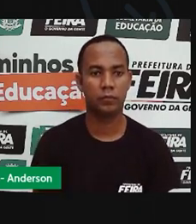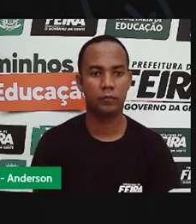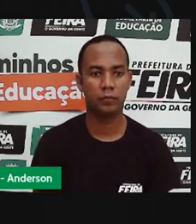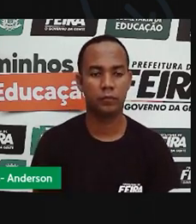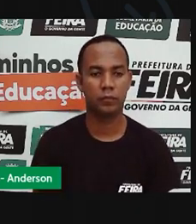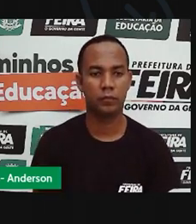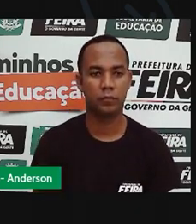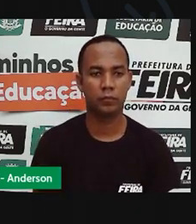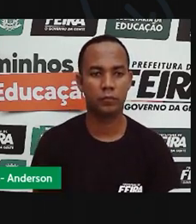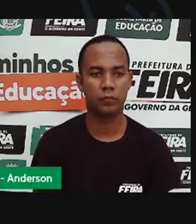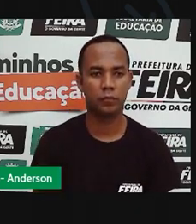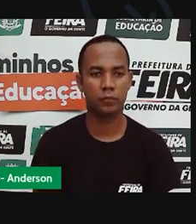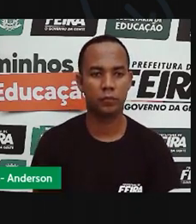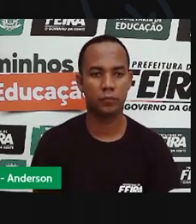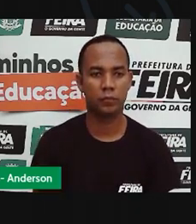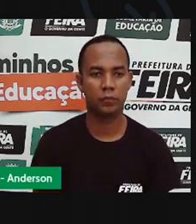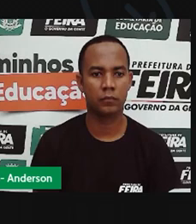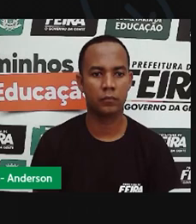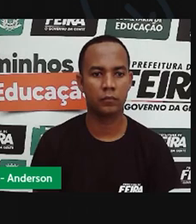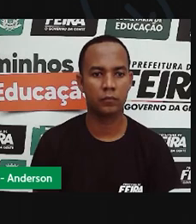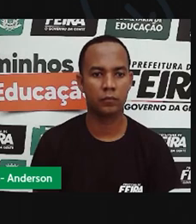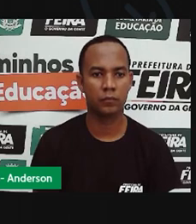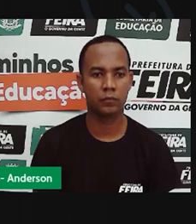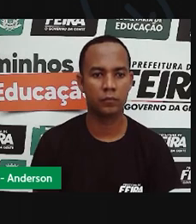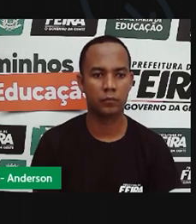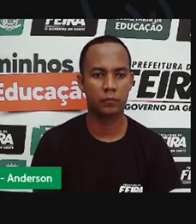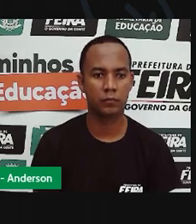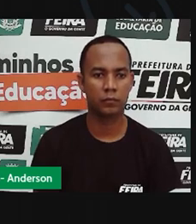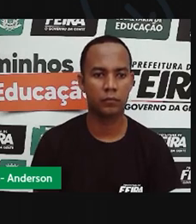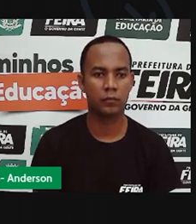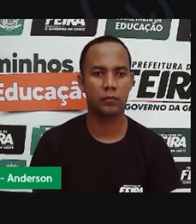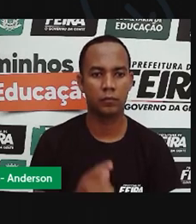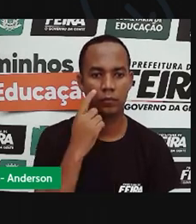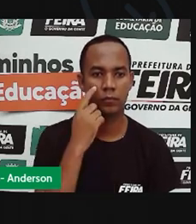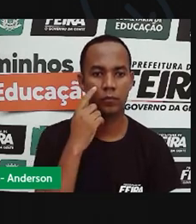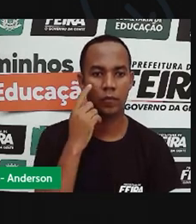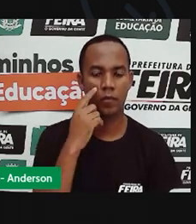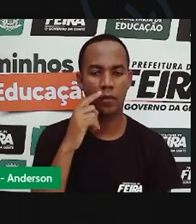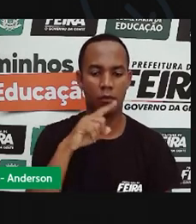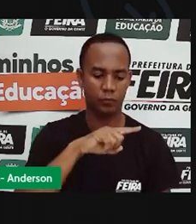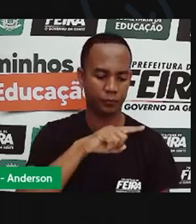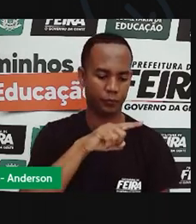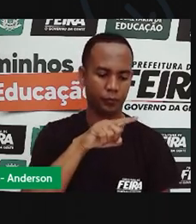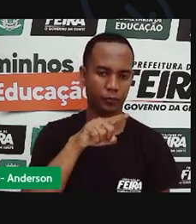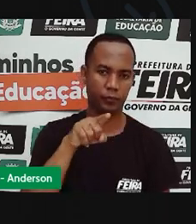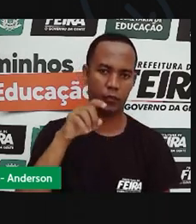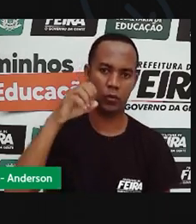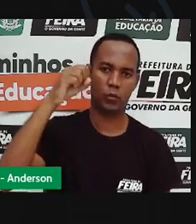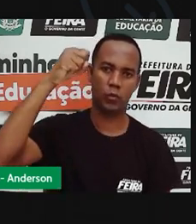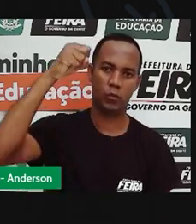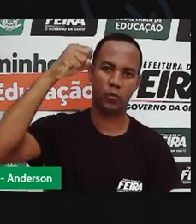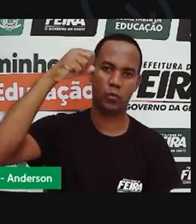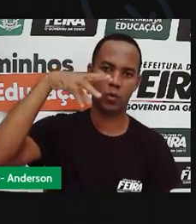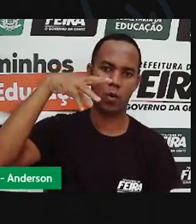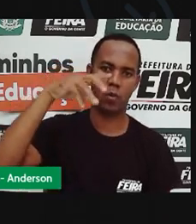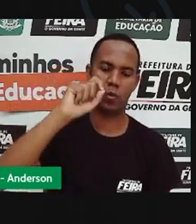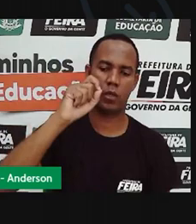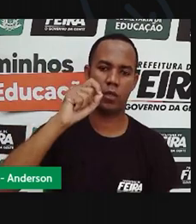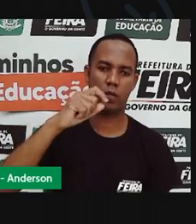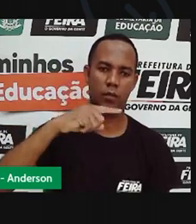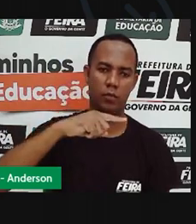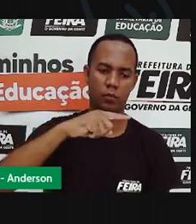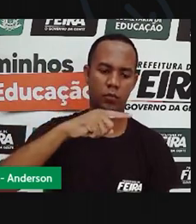E agora você vai marcando toda vez que passar a hora, Anderson, toda vez que o sol movimentar, quando for